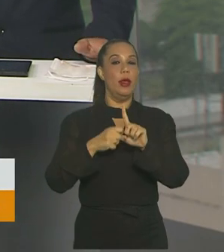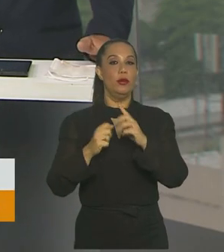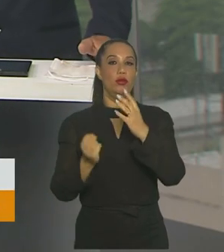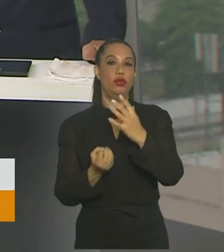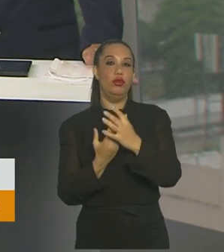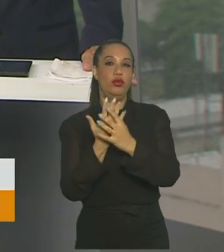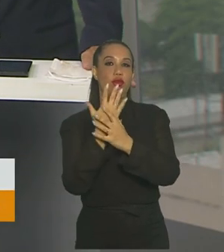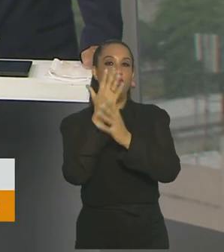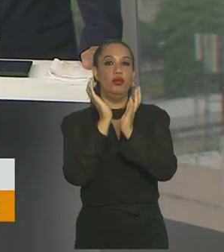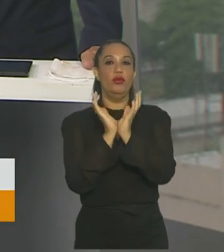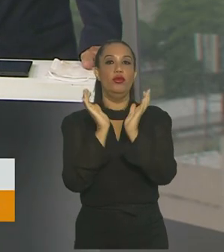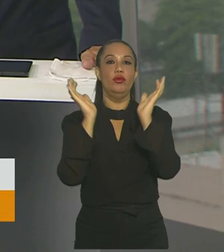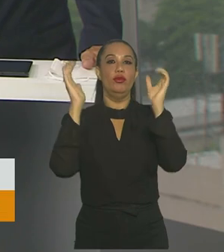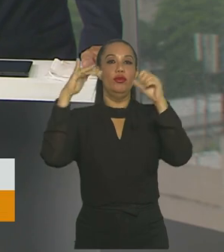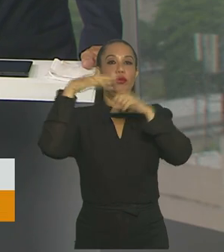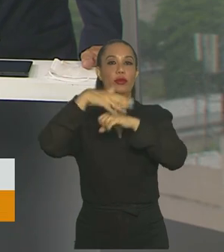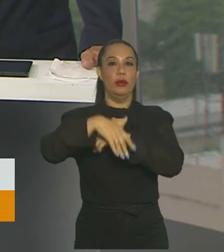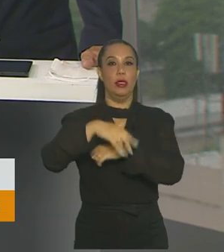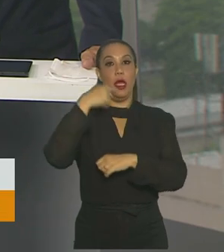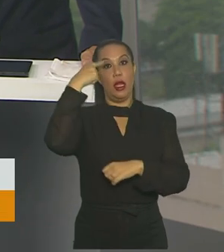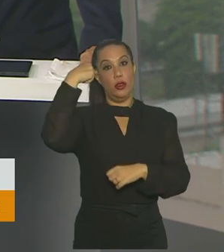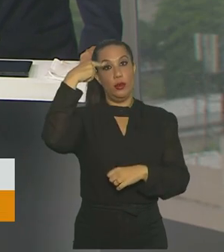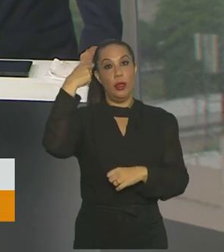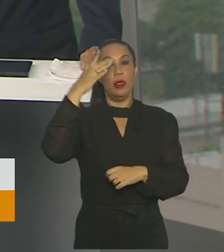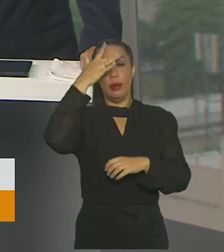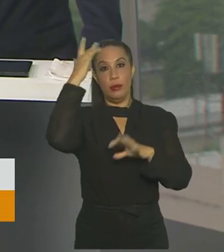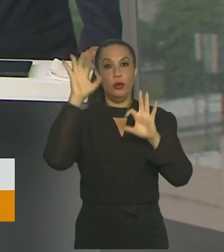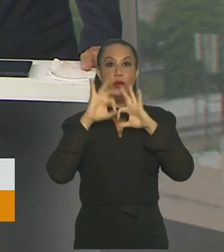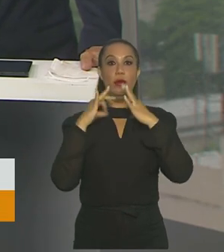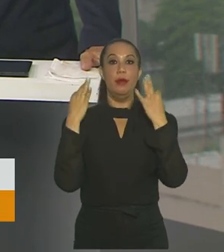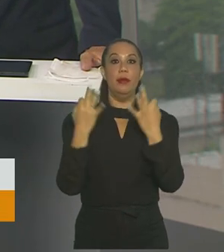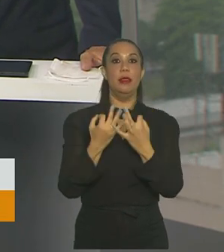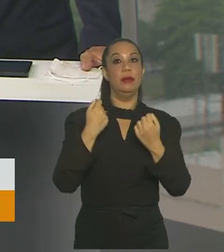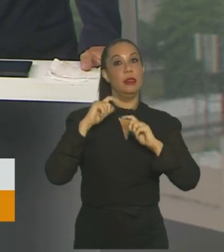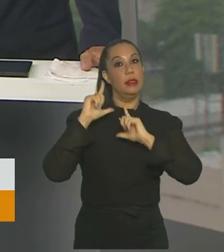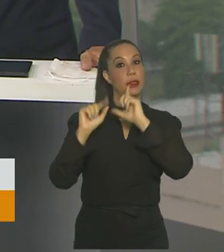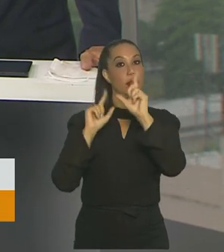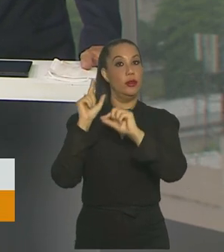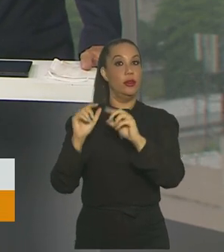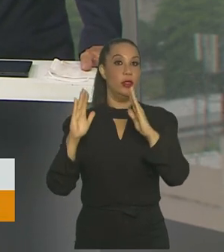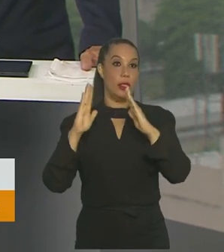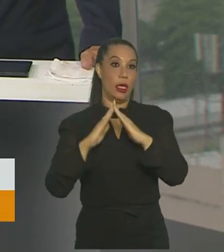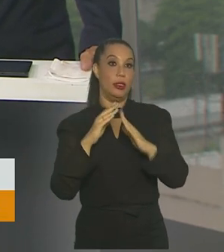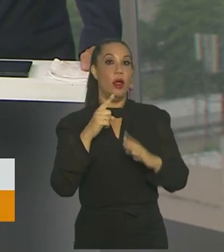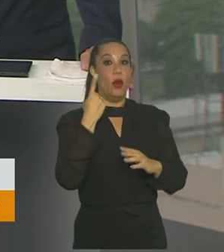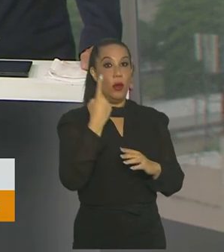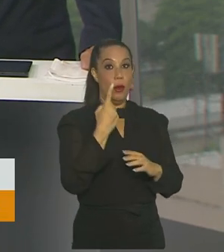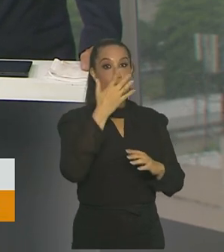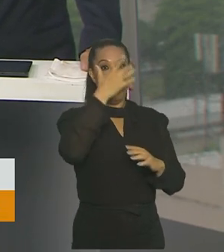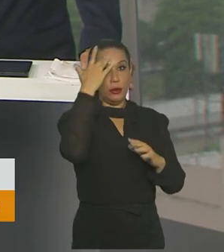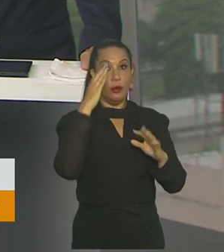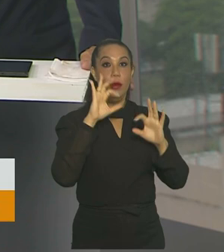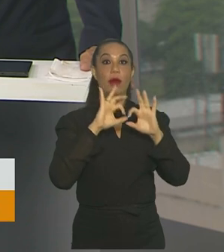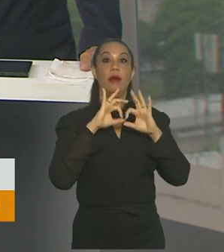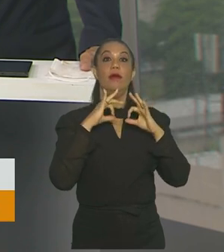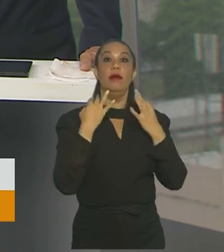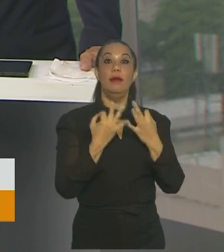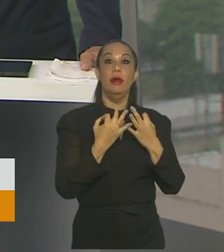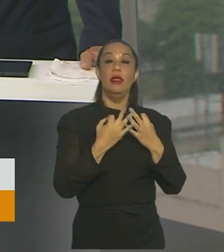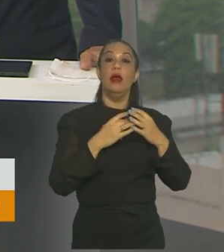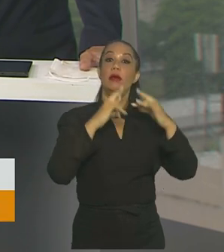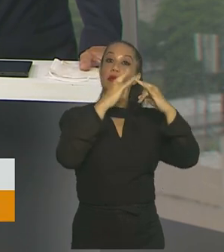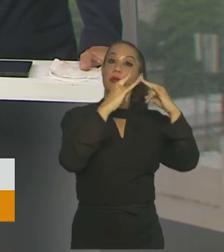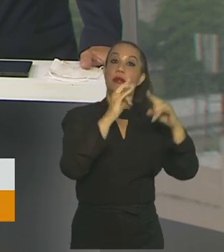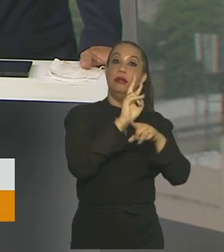do vulcão Cumbre Vieja, nas Ilhas Canárias. Muitas famílias tiveram que sair de casa e uma delas hoje vive num trailer